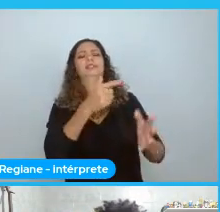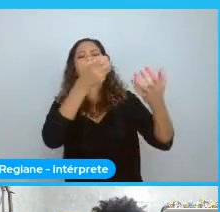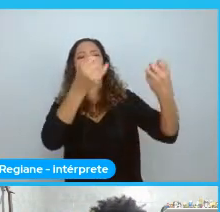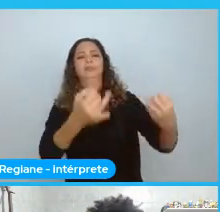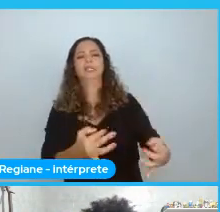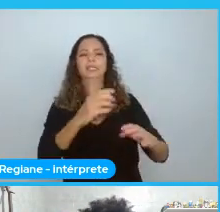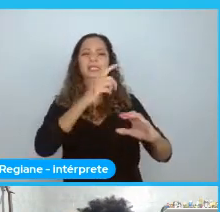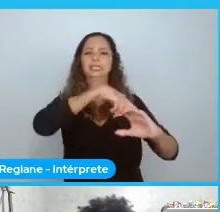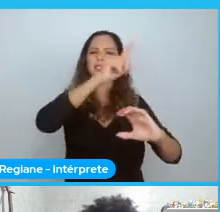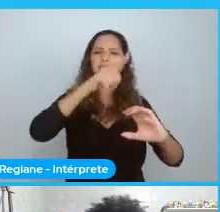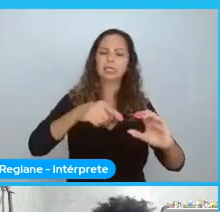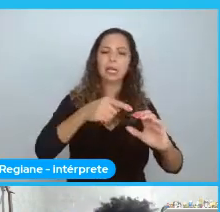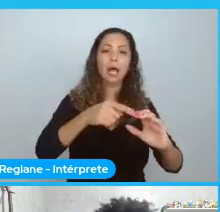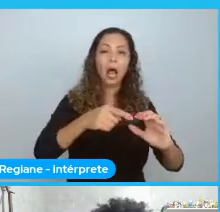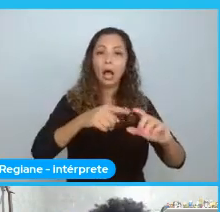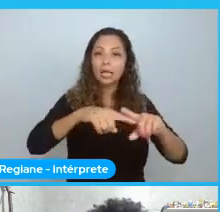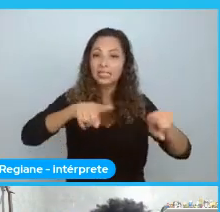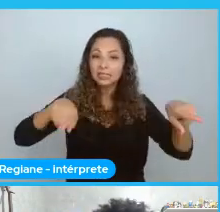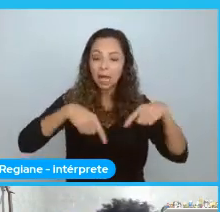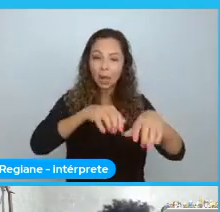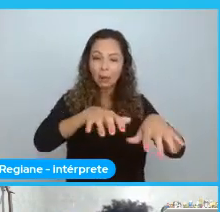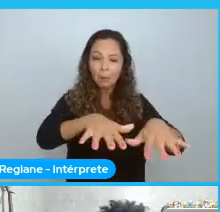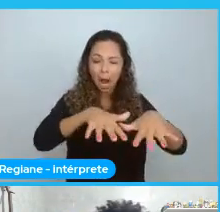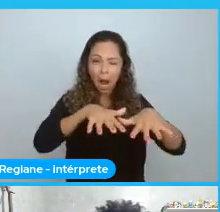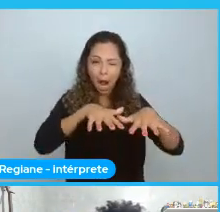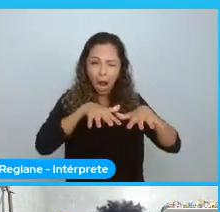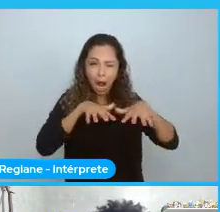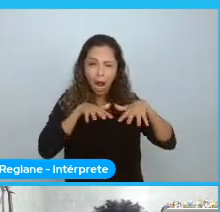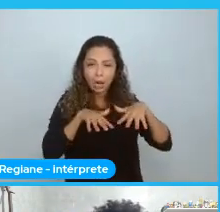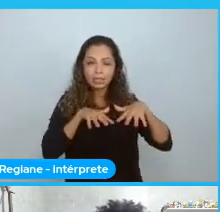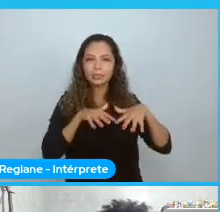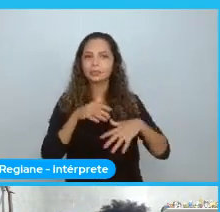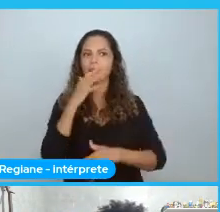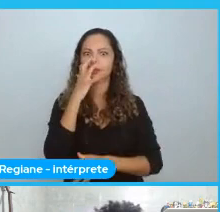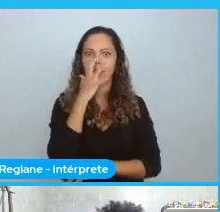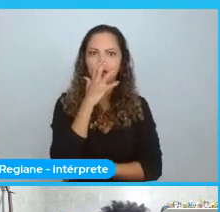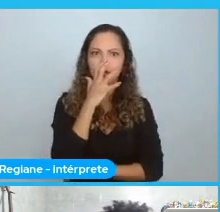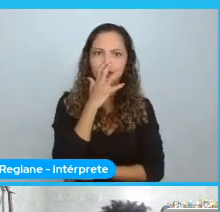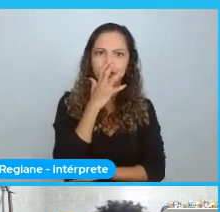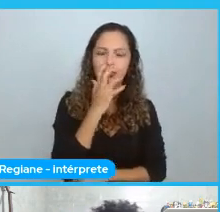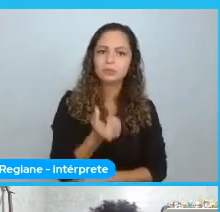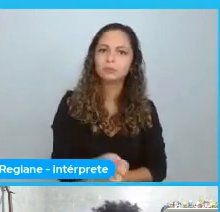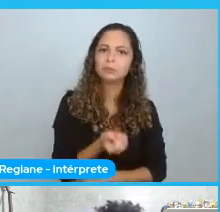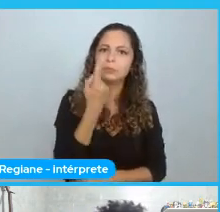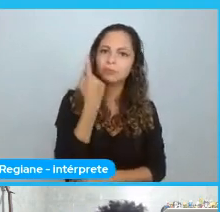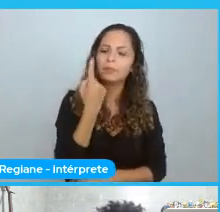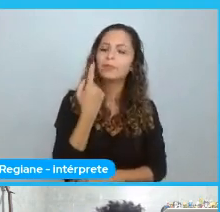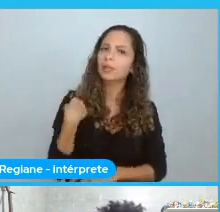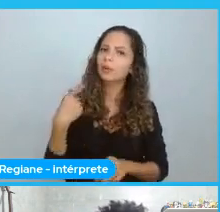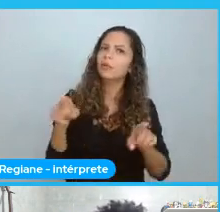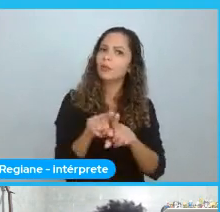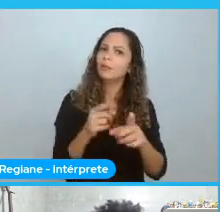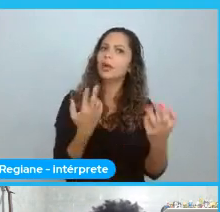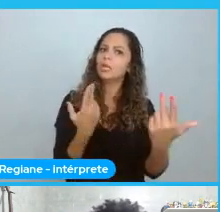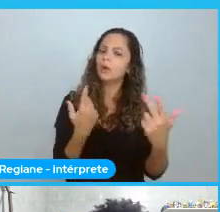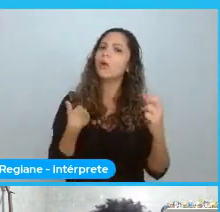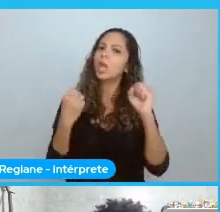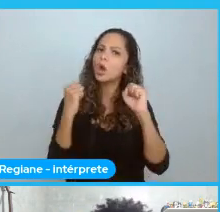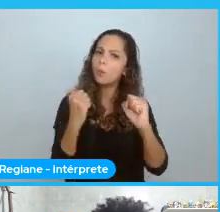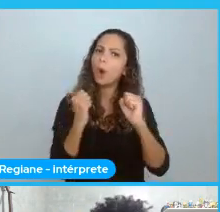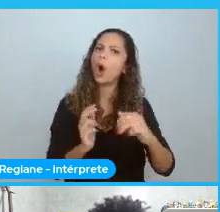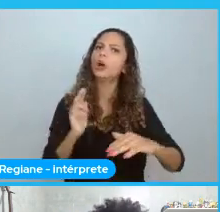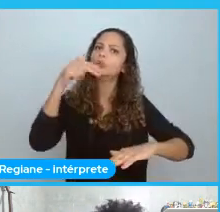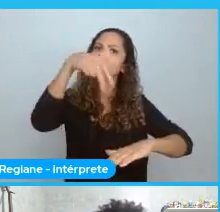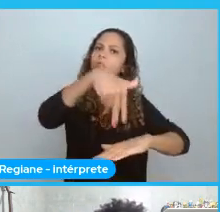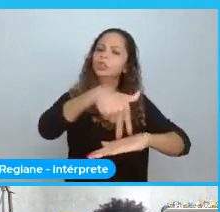A sala estava lotada. Eu fiz. Bicho. Sério. Eu também posso estar nesse espaço. Eu também posso falar alguma coisa. Poxa,